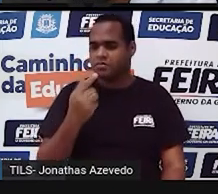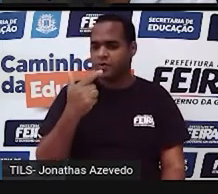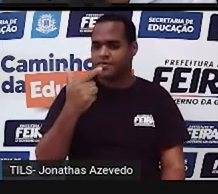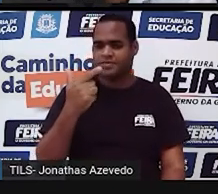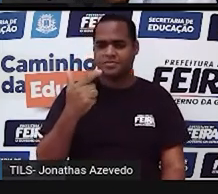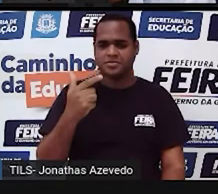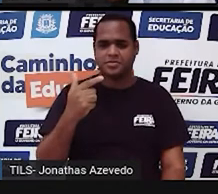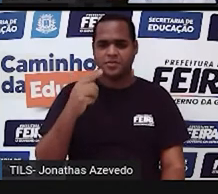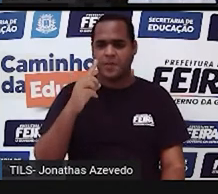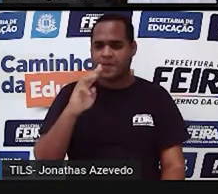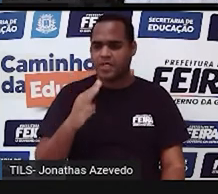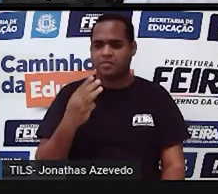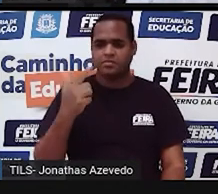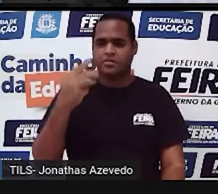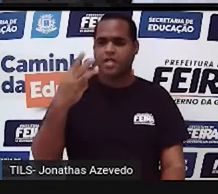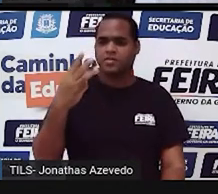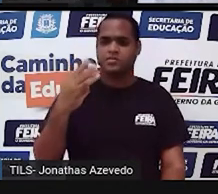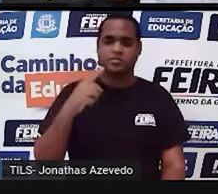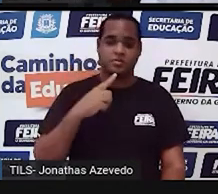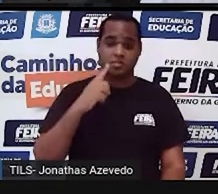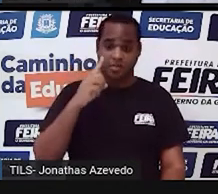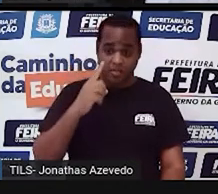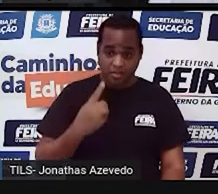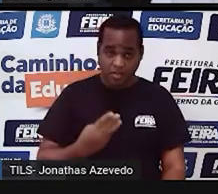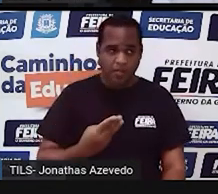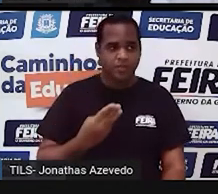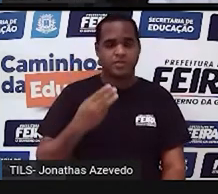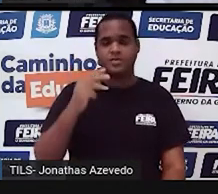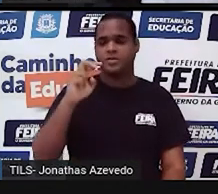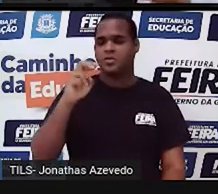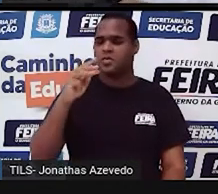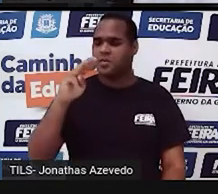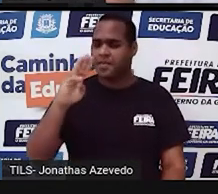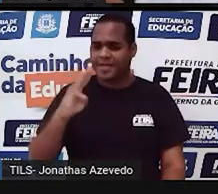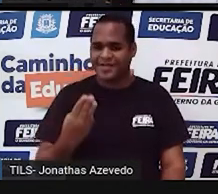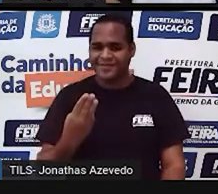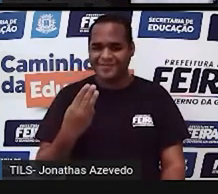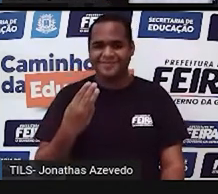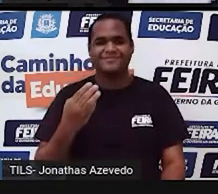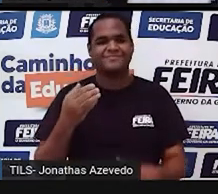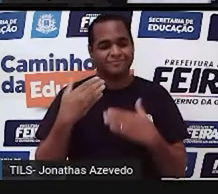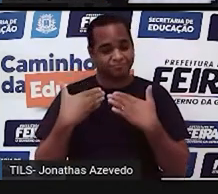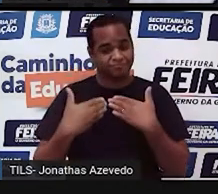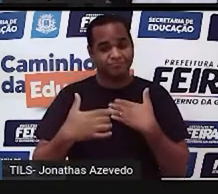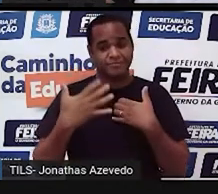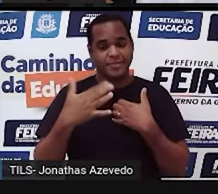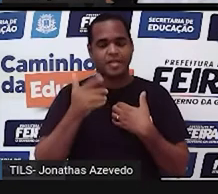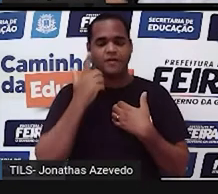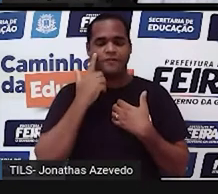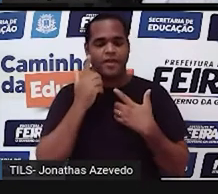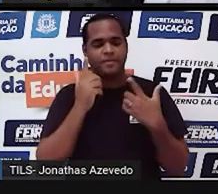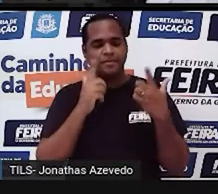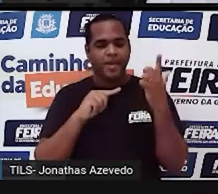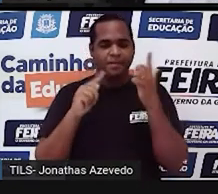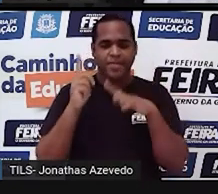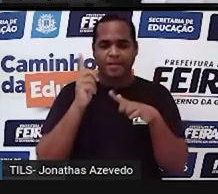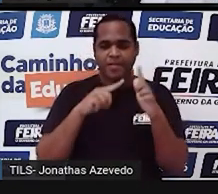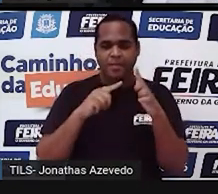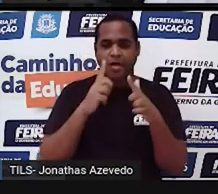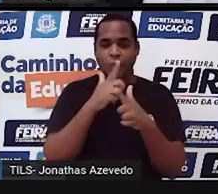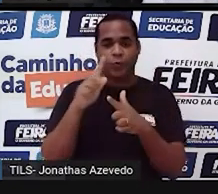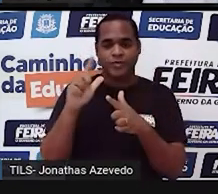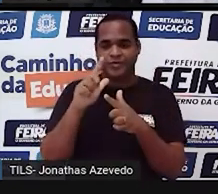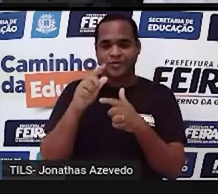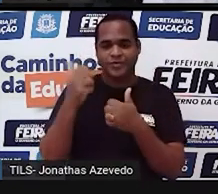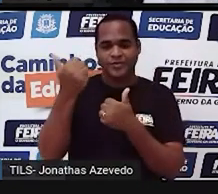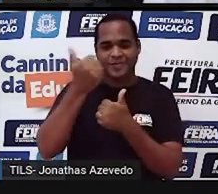dois. Um milhão e três. Um milhão e quatro. Um milhão e cinco. Então, a gente sempre vai conseguindo achar o sucessor, que é